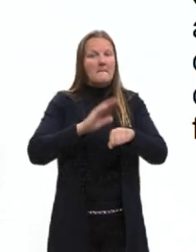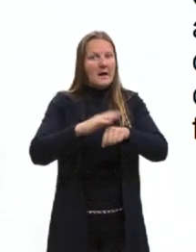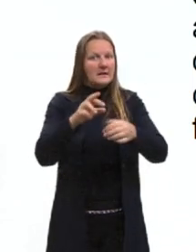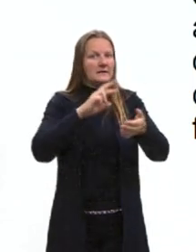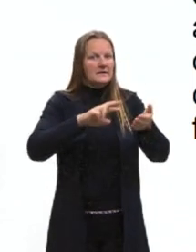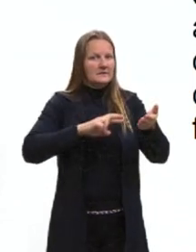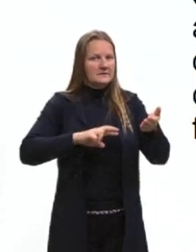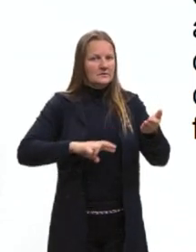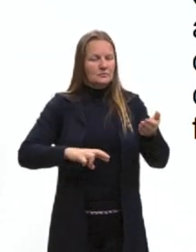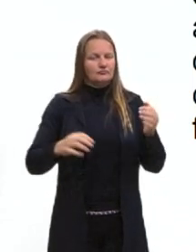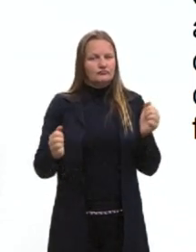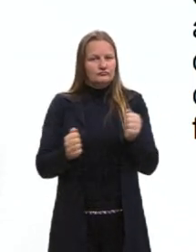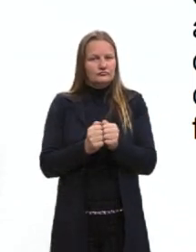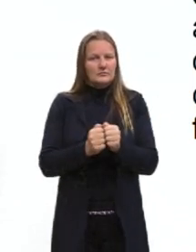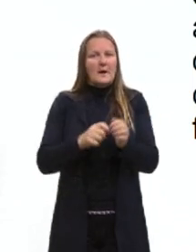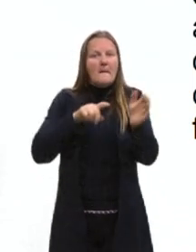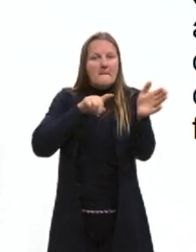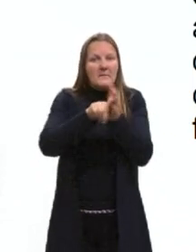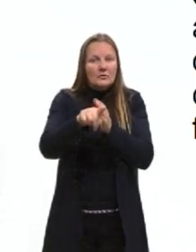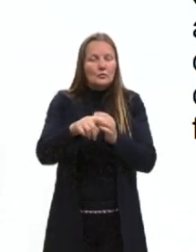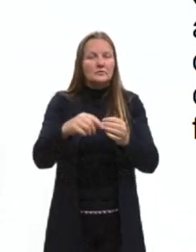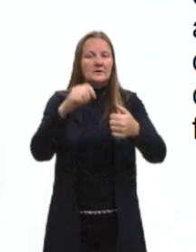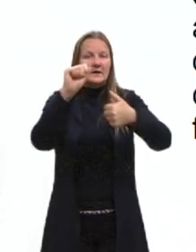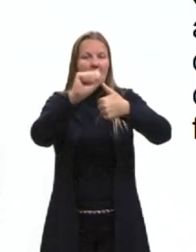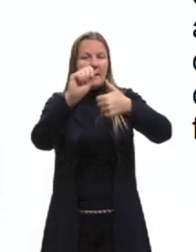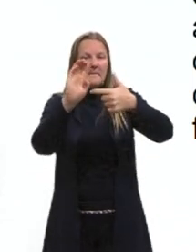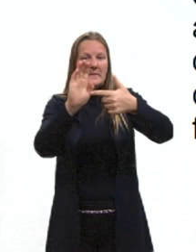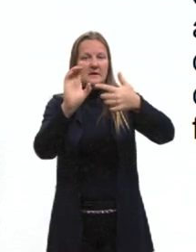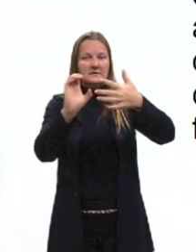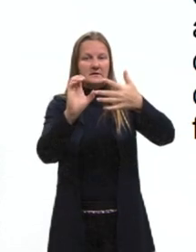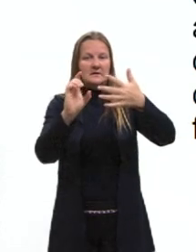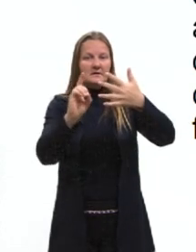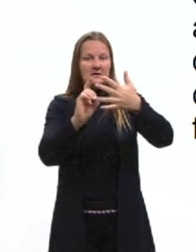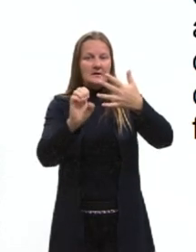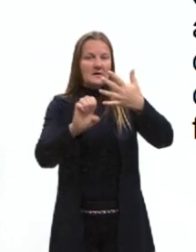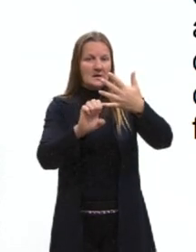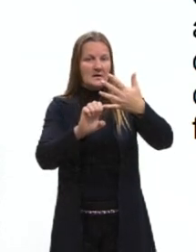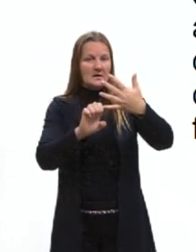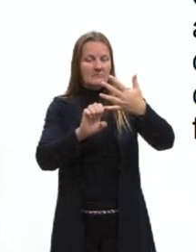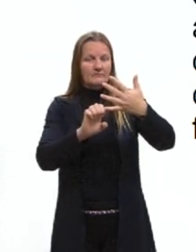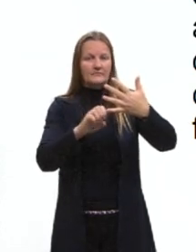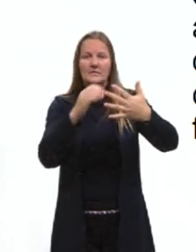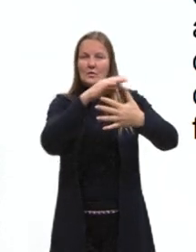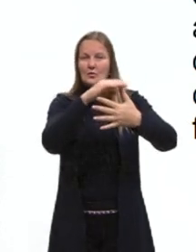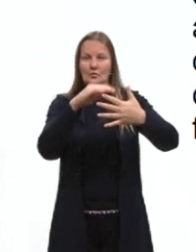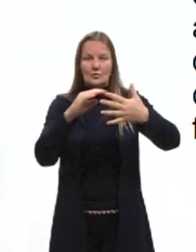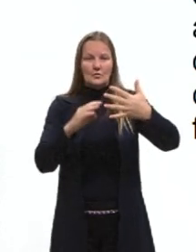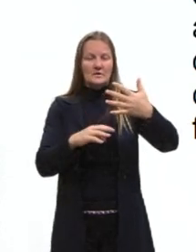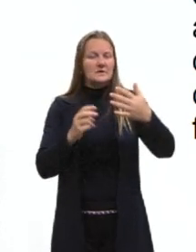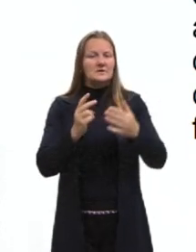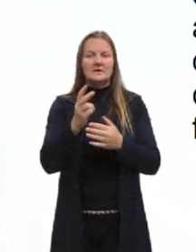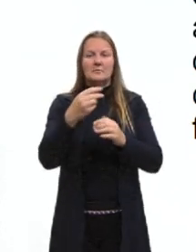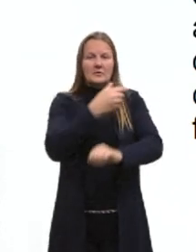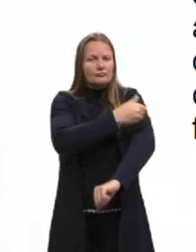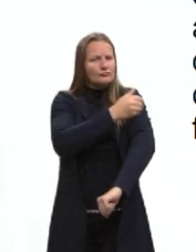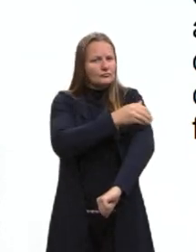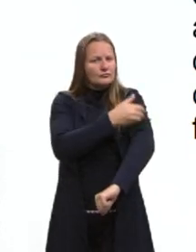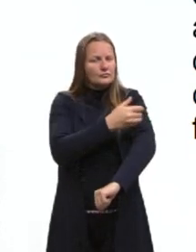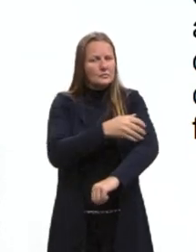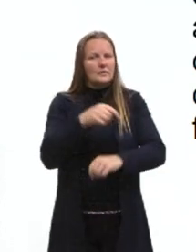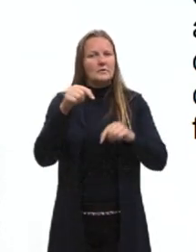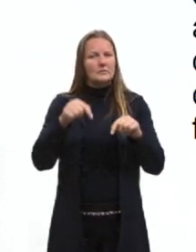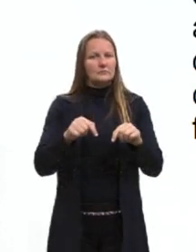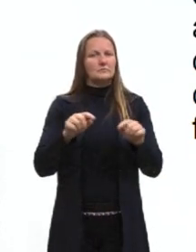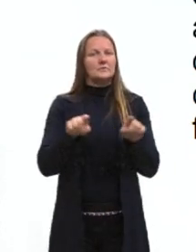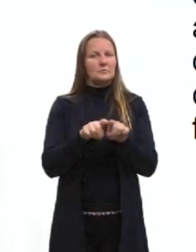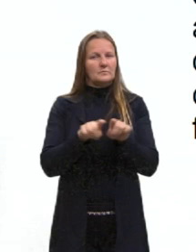redação. As perguntas são de múltipla escolha e tem cinco alternativas, como a gente vê aqui nas nossas resoluções.